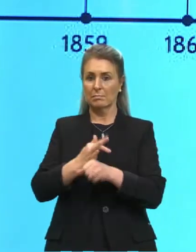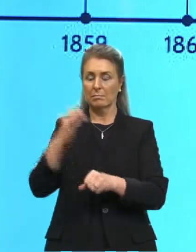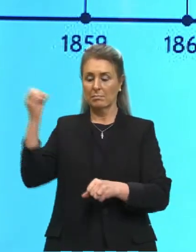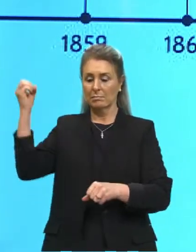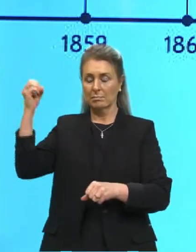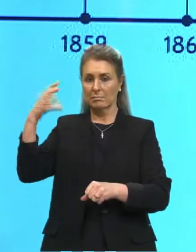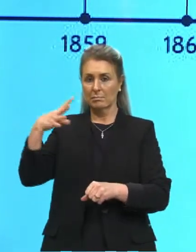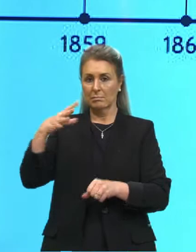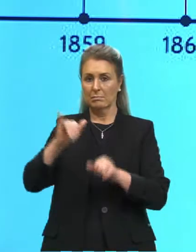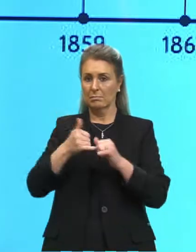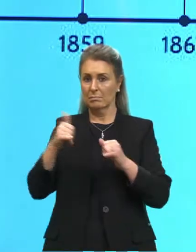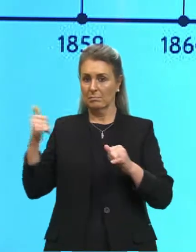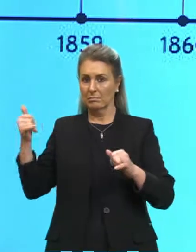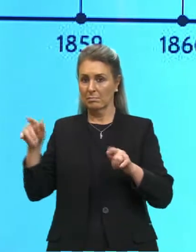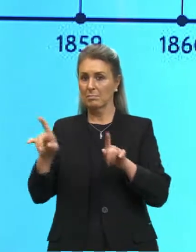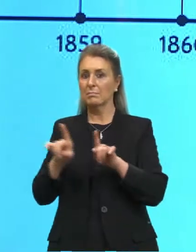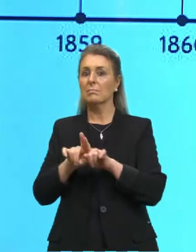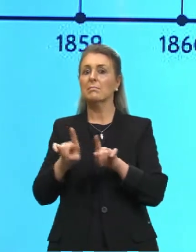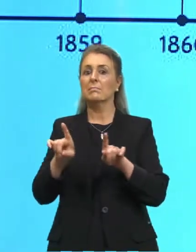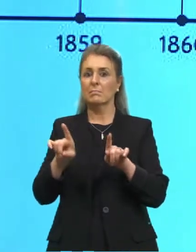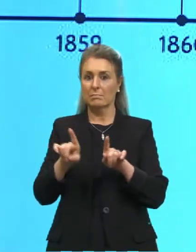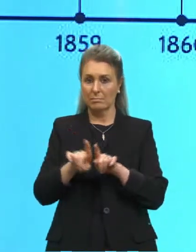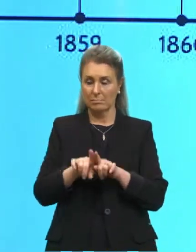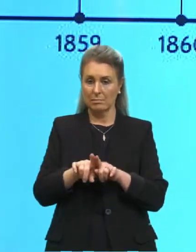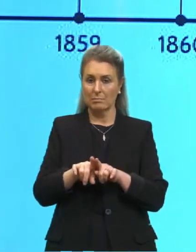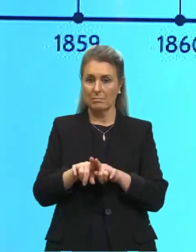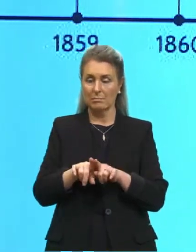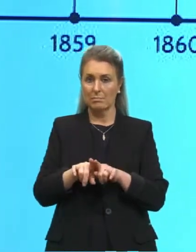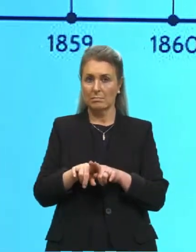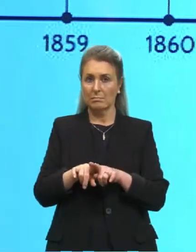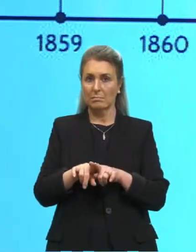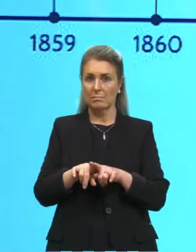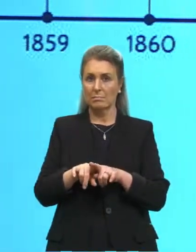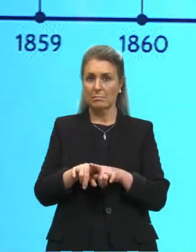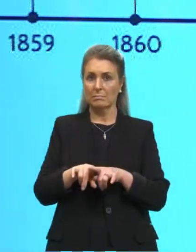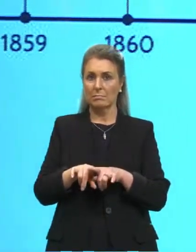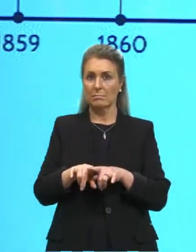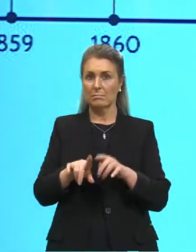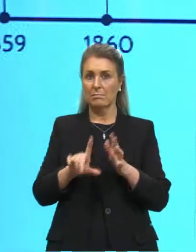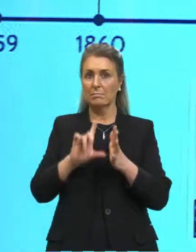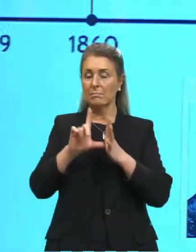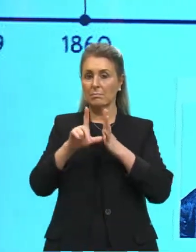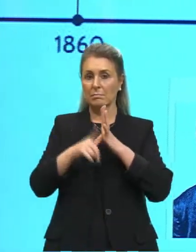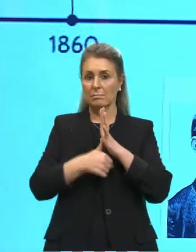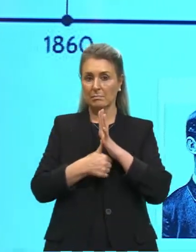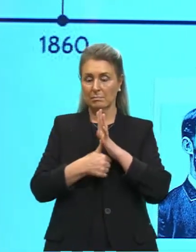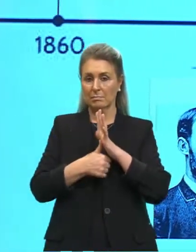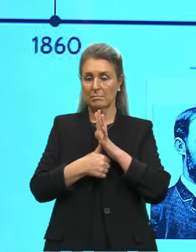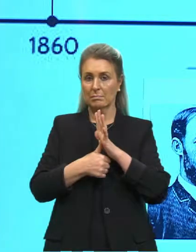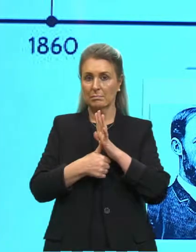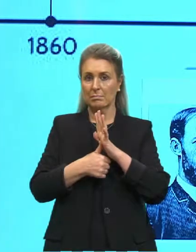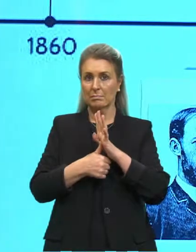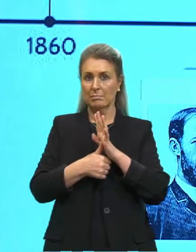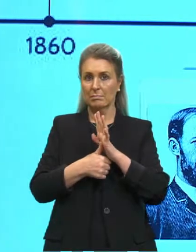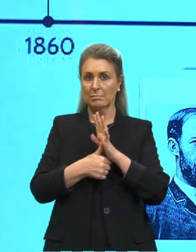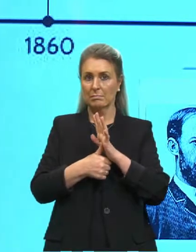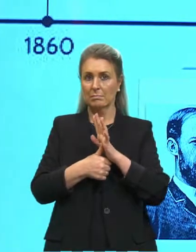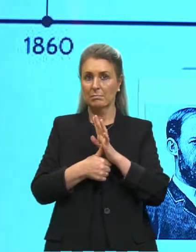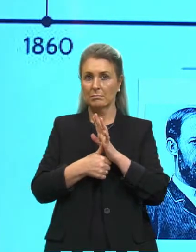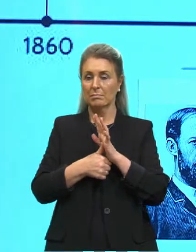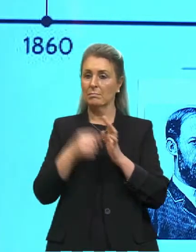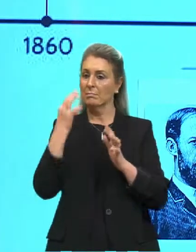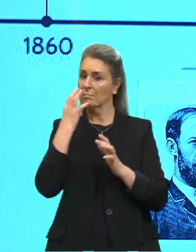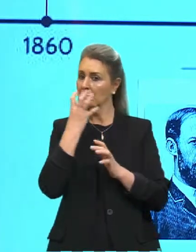a gente vai ver o que é efeito fotoelétrico, as aplicações, e depois vem o Max